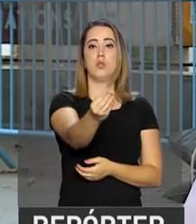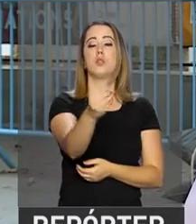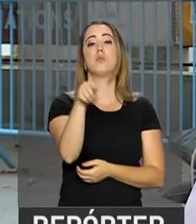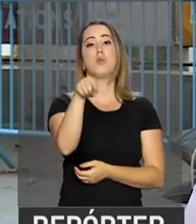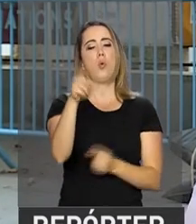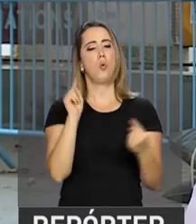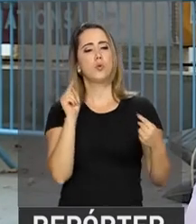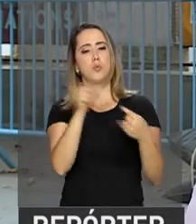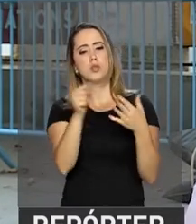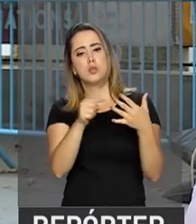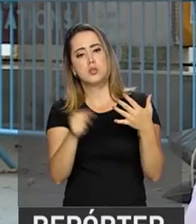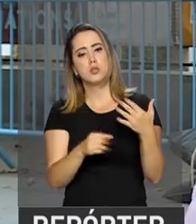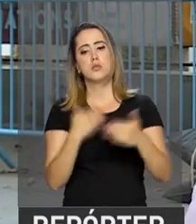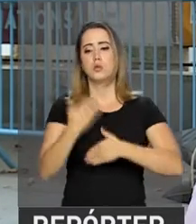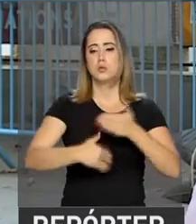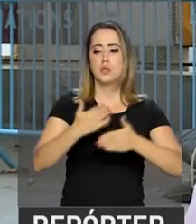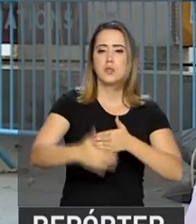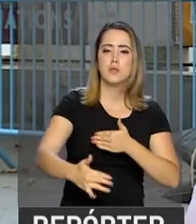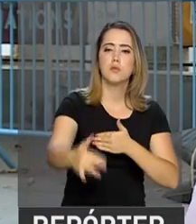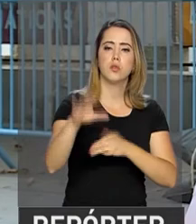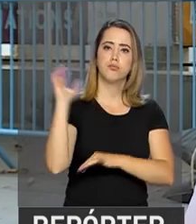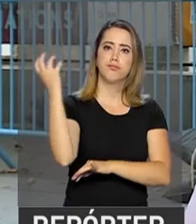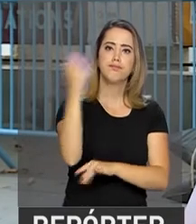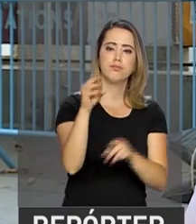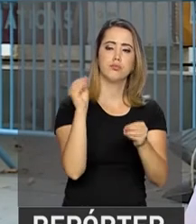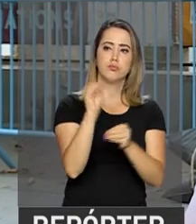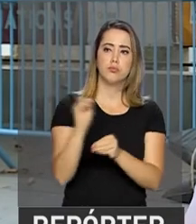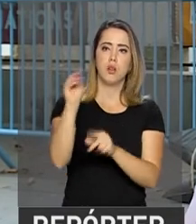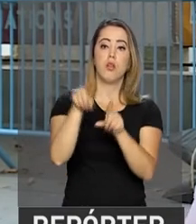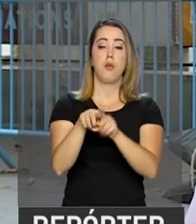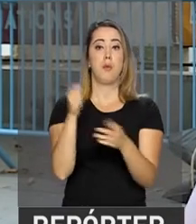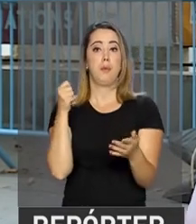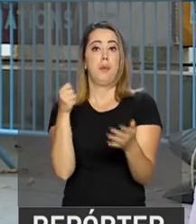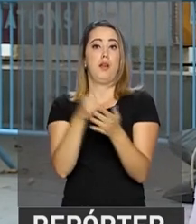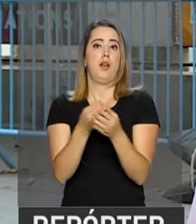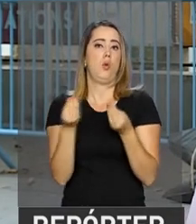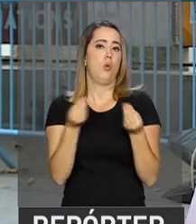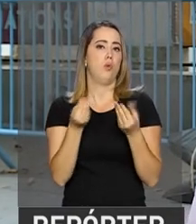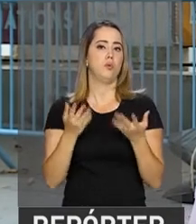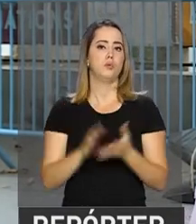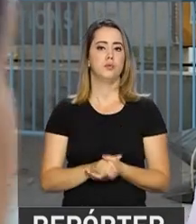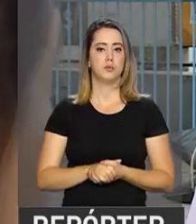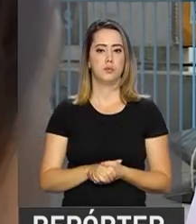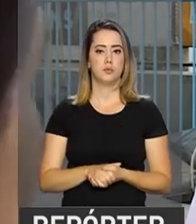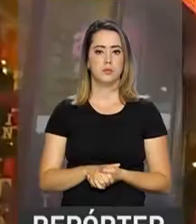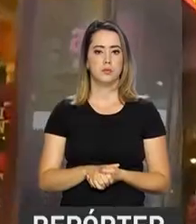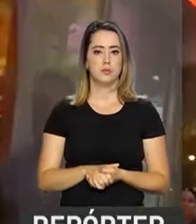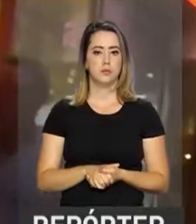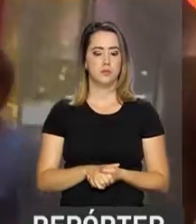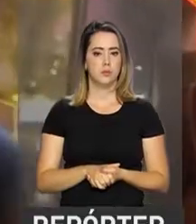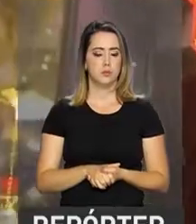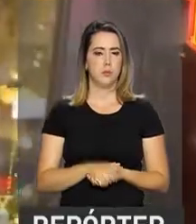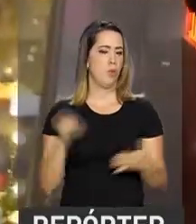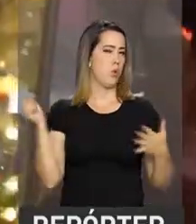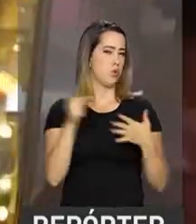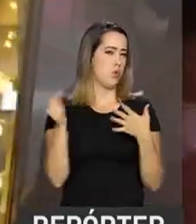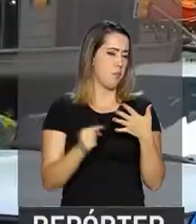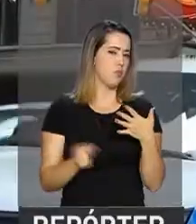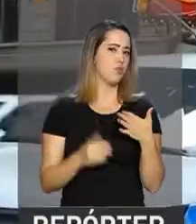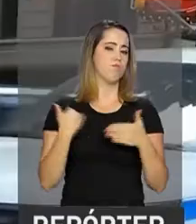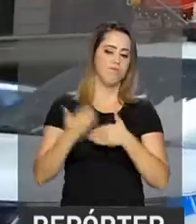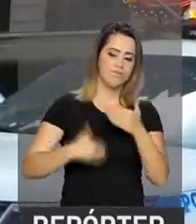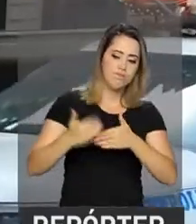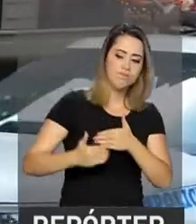objetivos do desenvolvimento sustentável, podemos pensar no financiamento desses objetivos. E os objetivos do